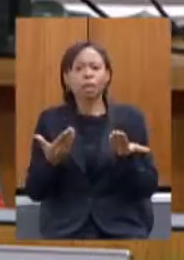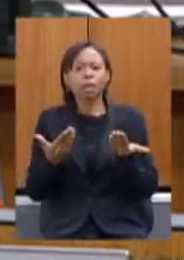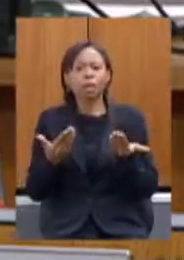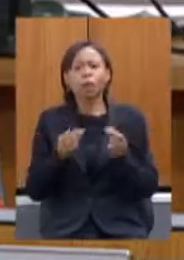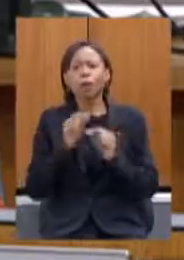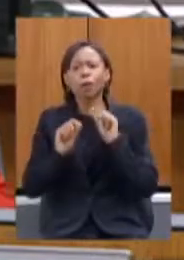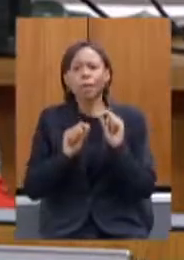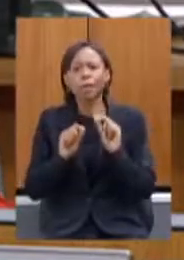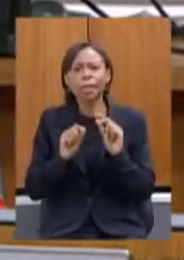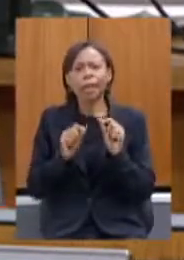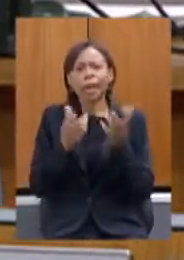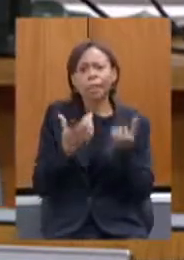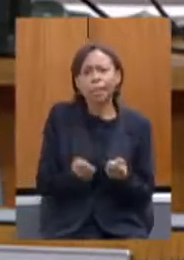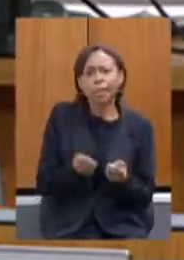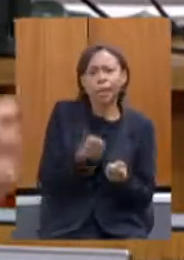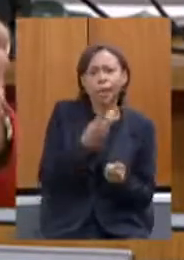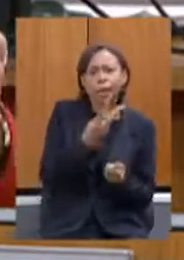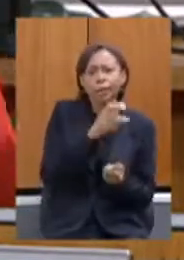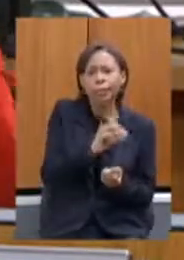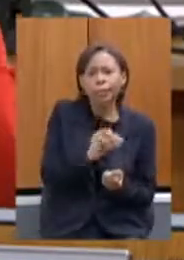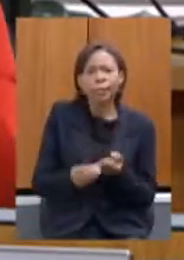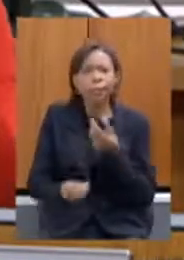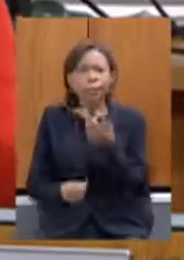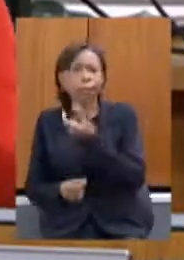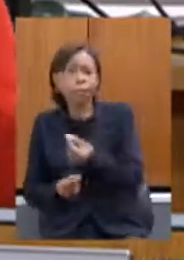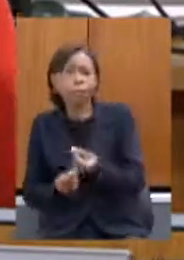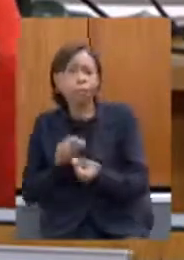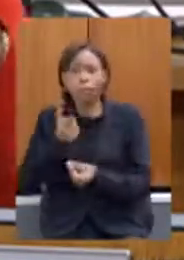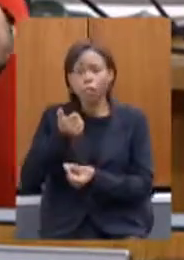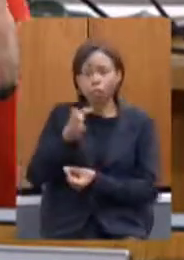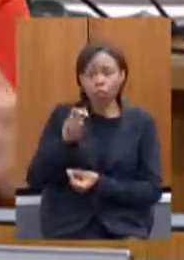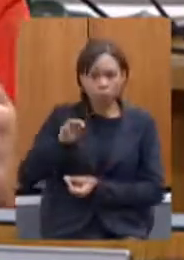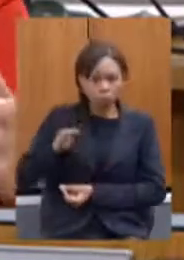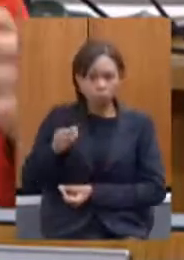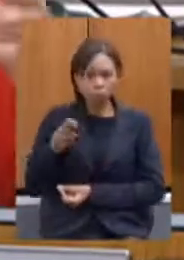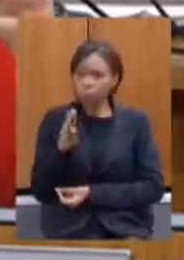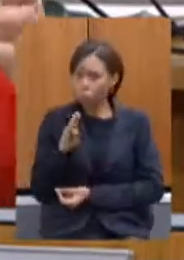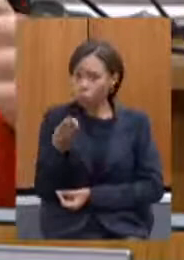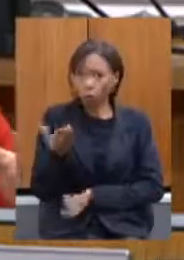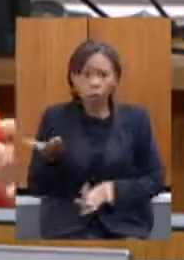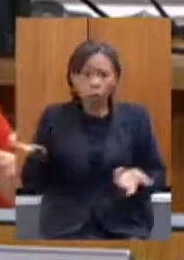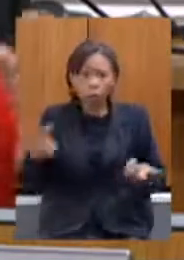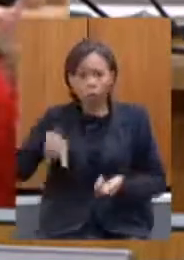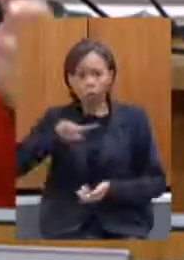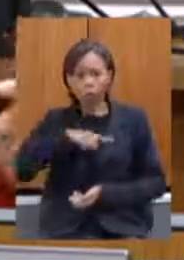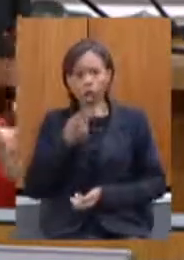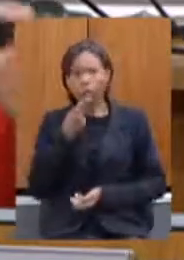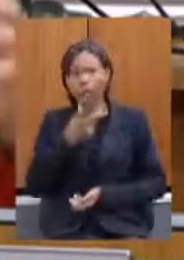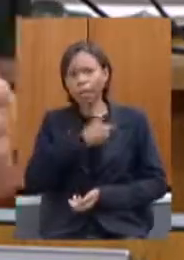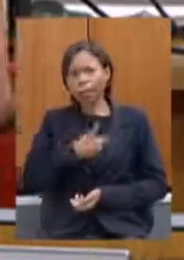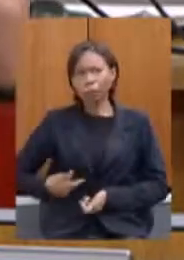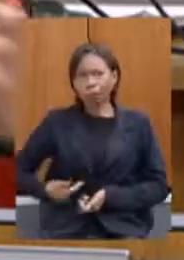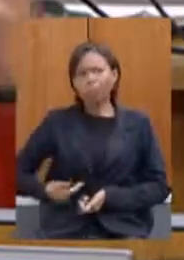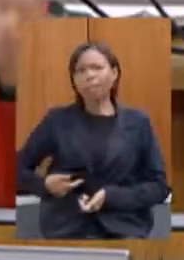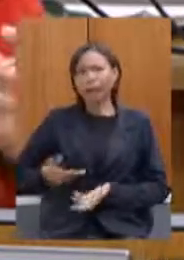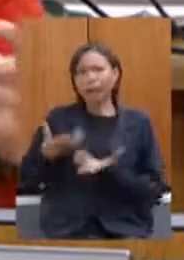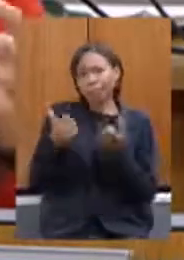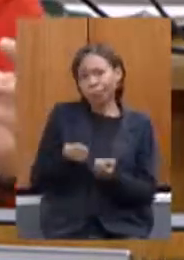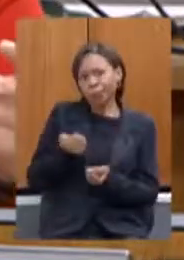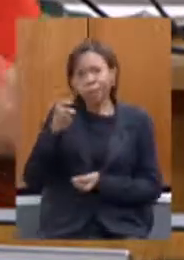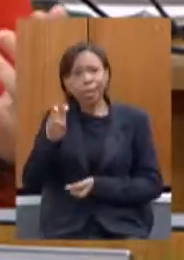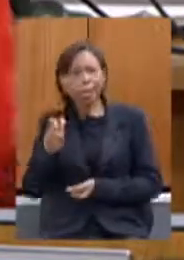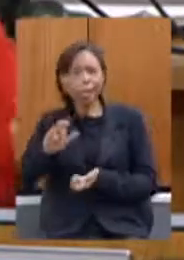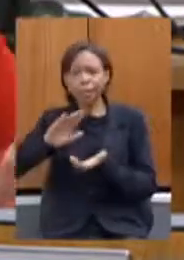20 15 bilhões aí no final nós vamos dizer porque o governo em nome de Minas Gerais abriu mão de 15 20 30